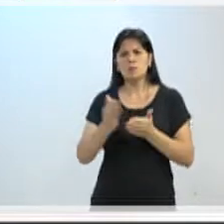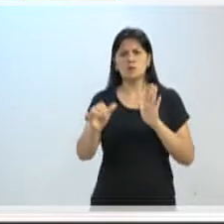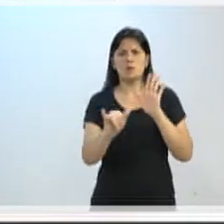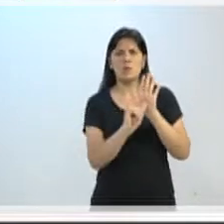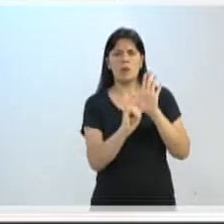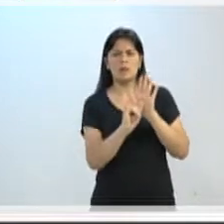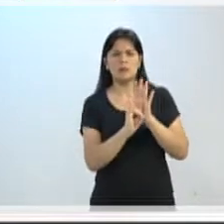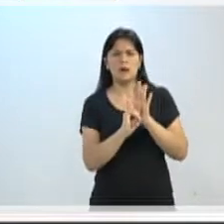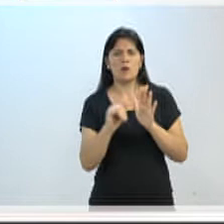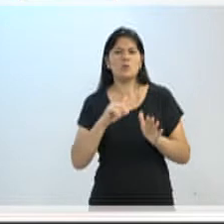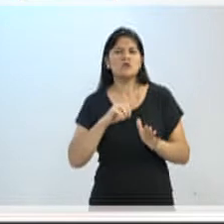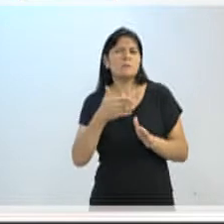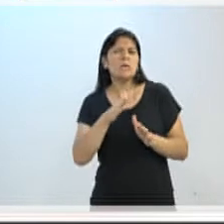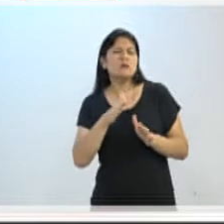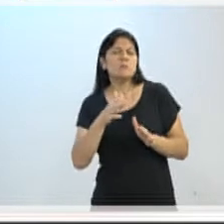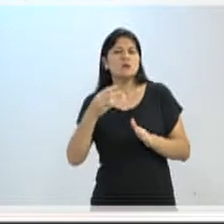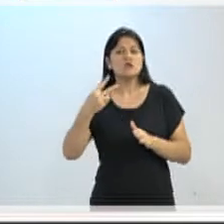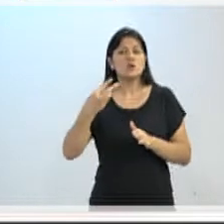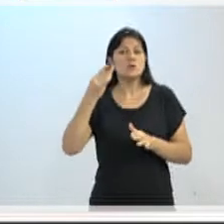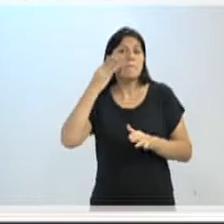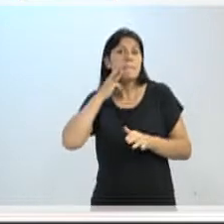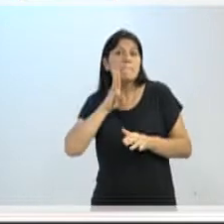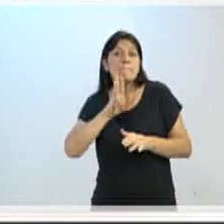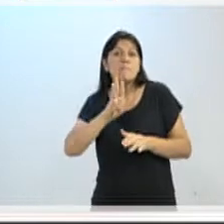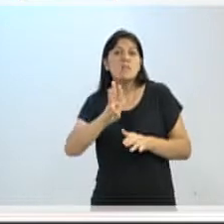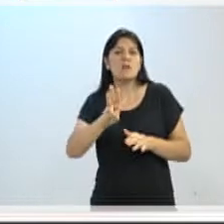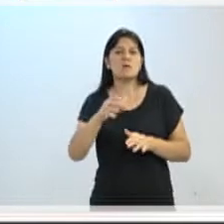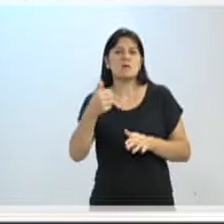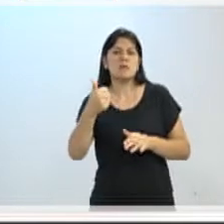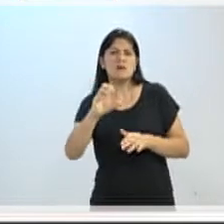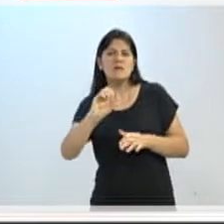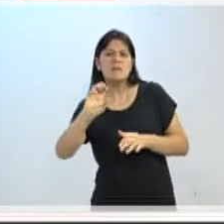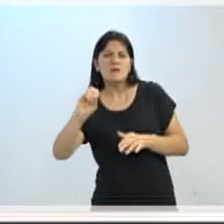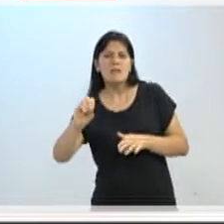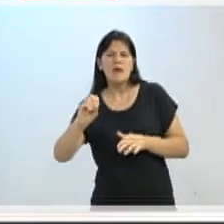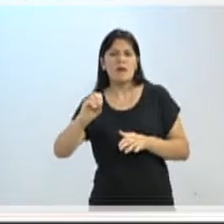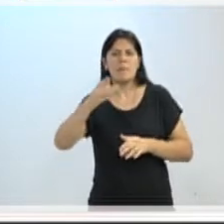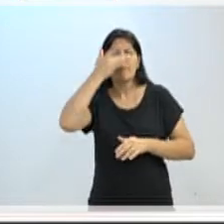100 passageiros por mês. Hoje estão transportando,